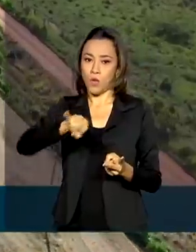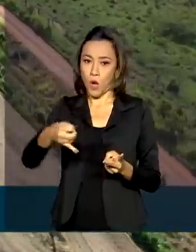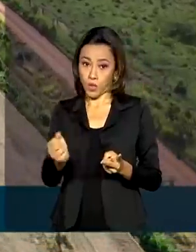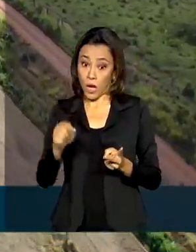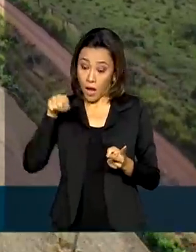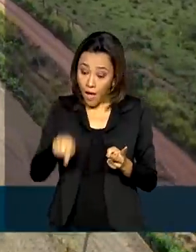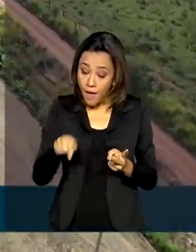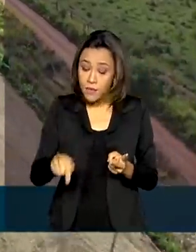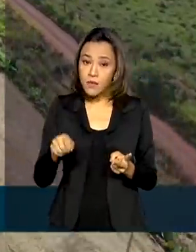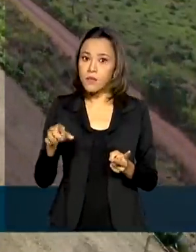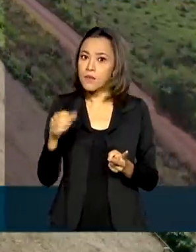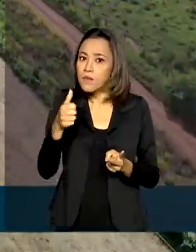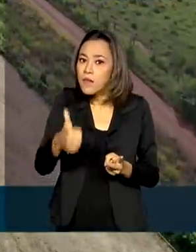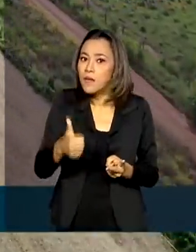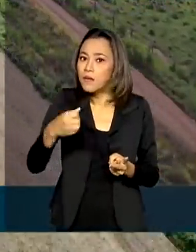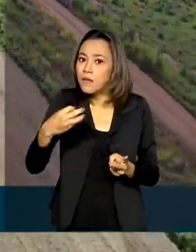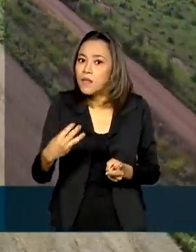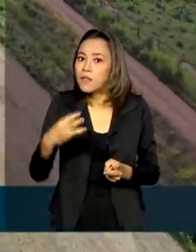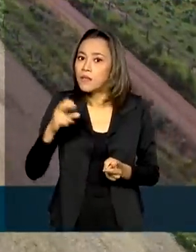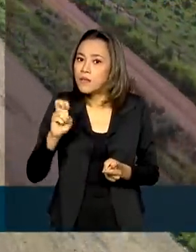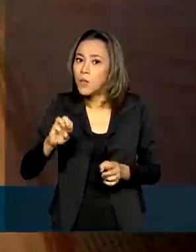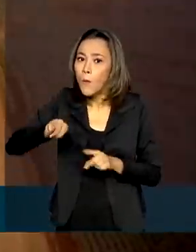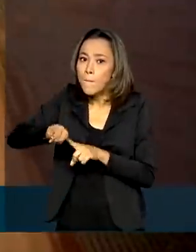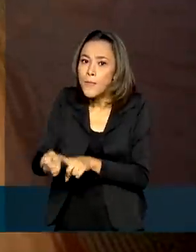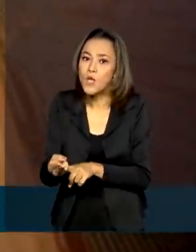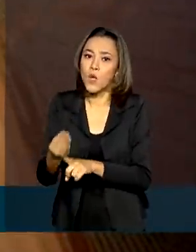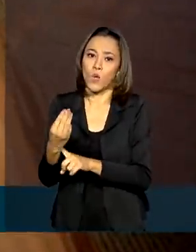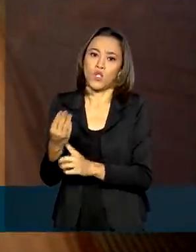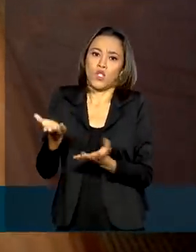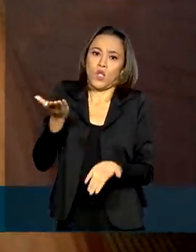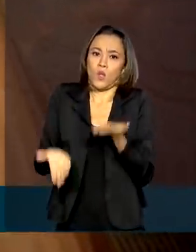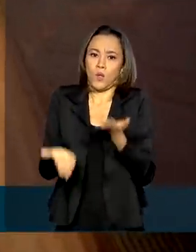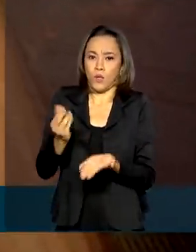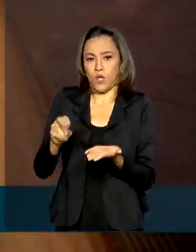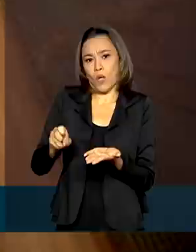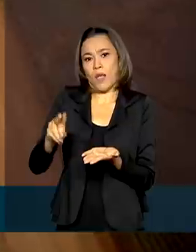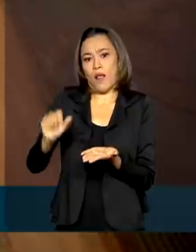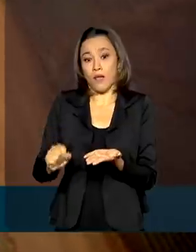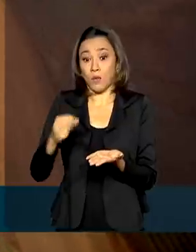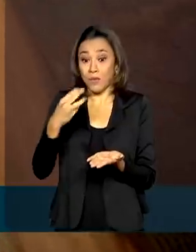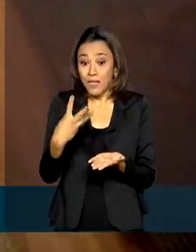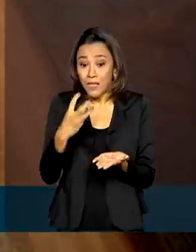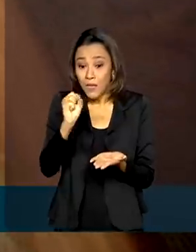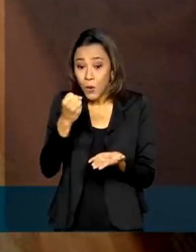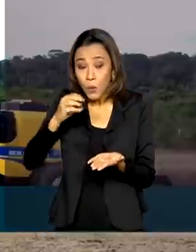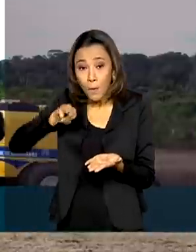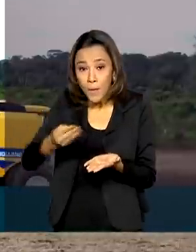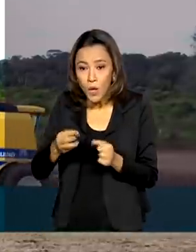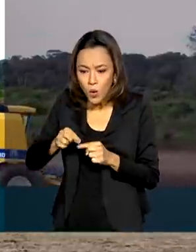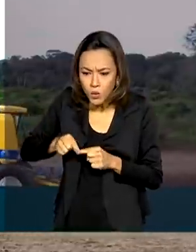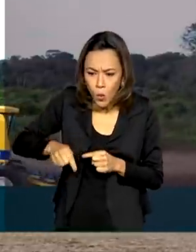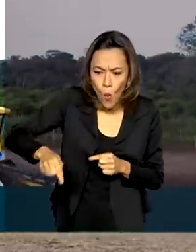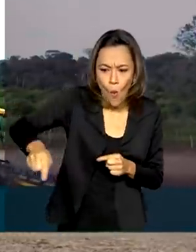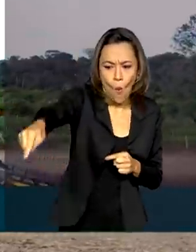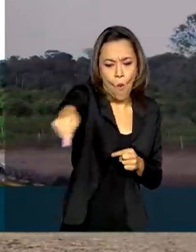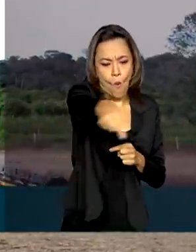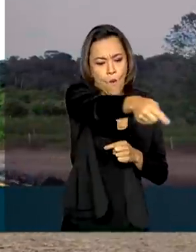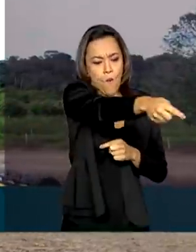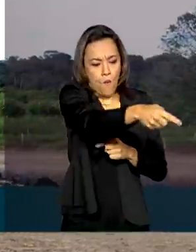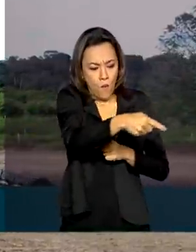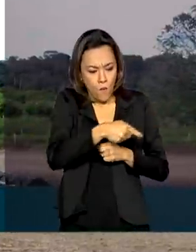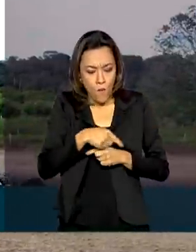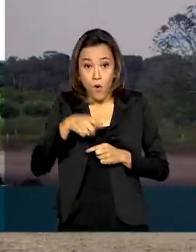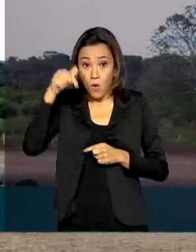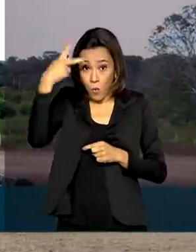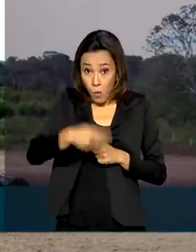135 milhões de toneladas, com 38 milhões de hectares de área plantada, o que confirma o país como